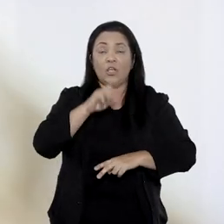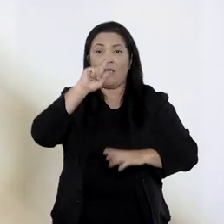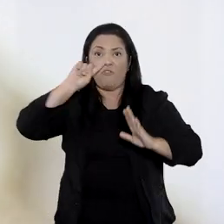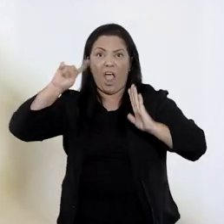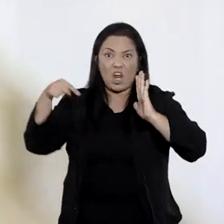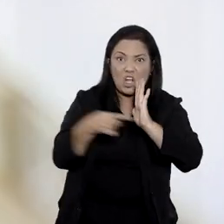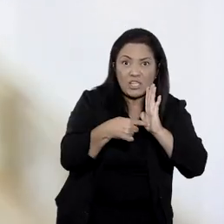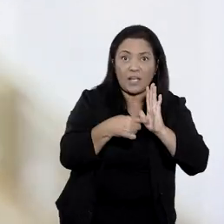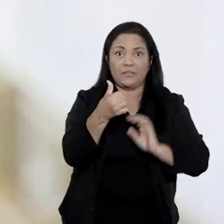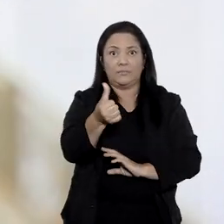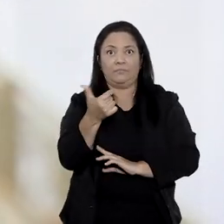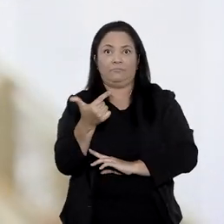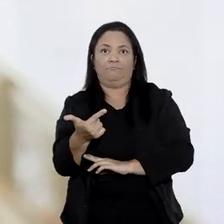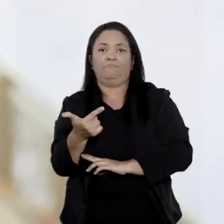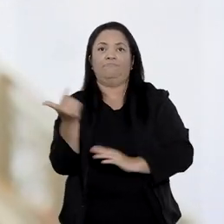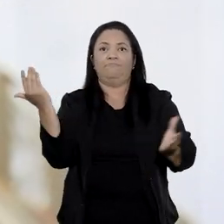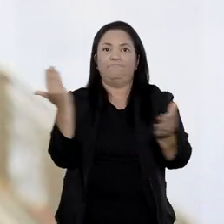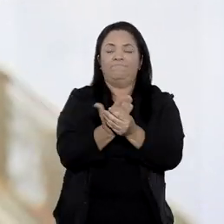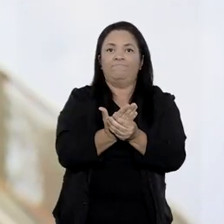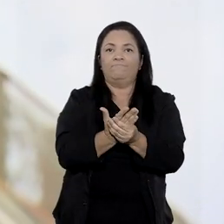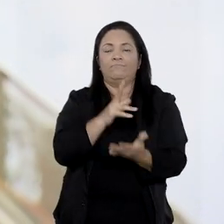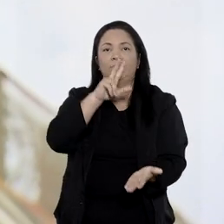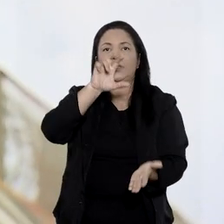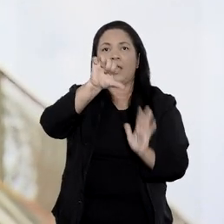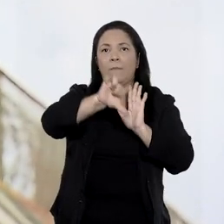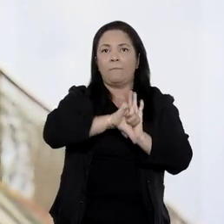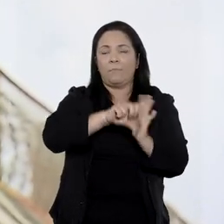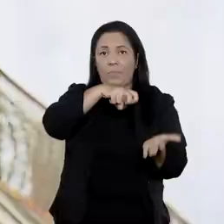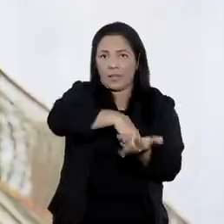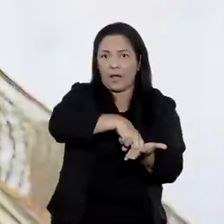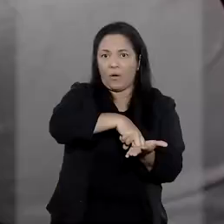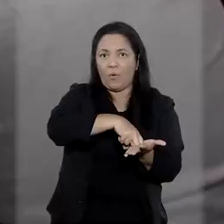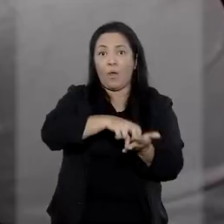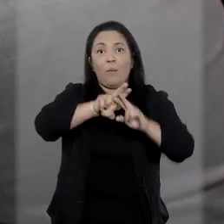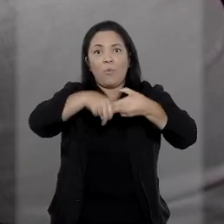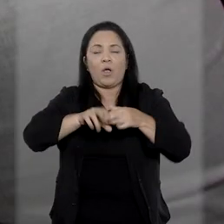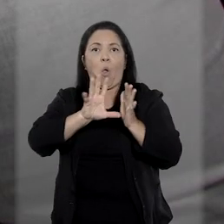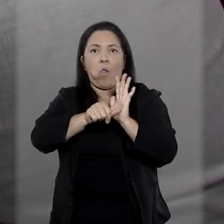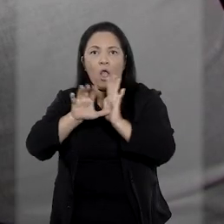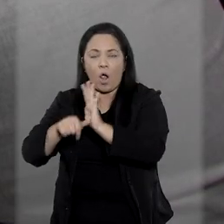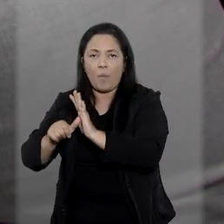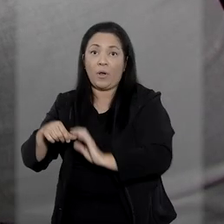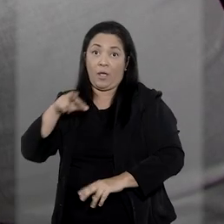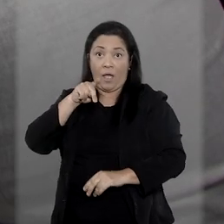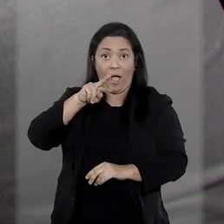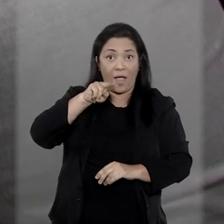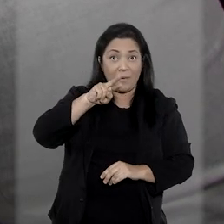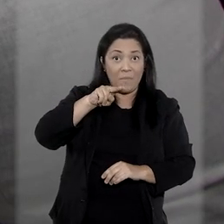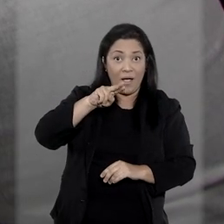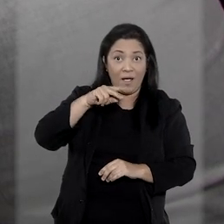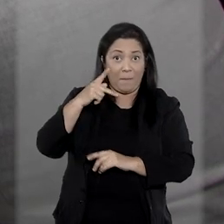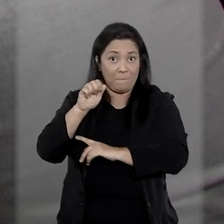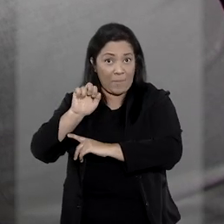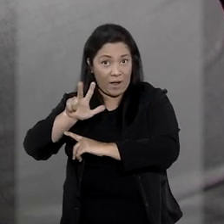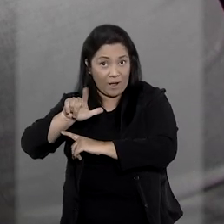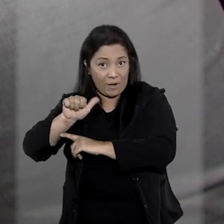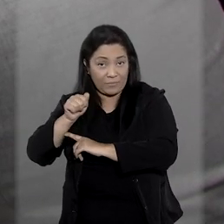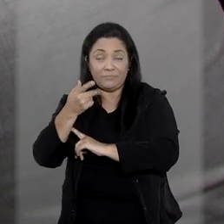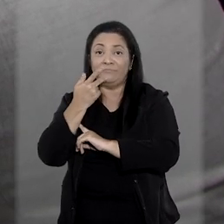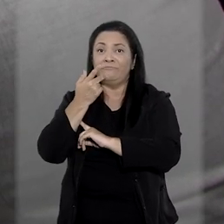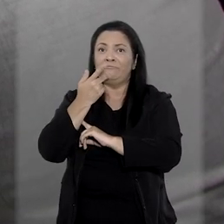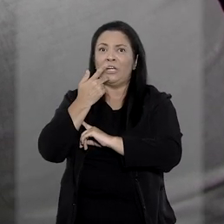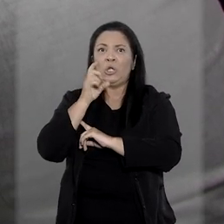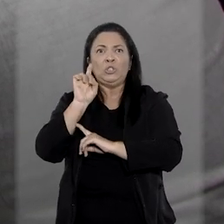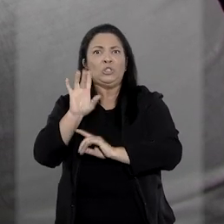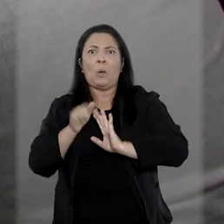acusado em 62 ações penais, a maioria por roubo. A irmã do rapaz, Paula Amanda, alega que